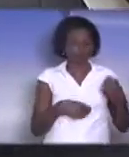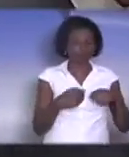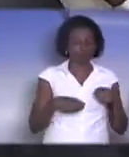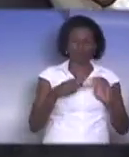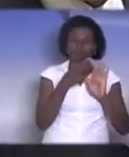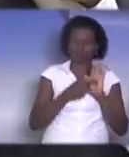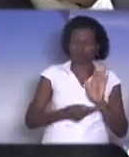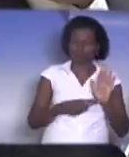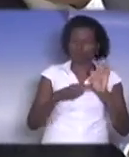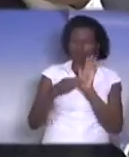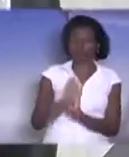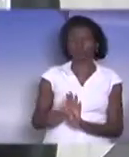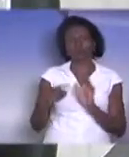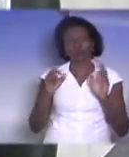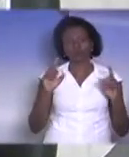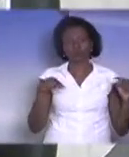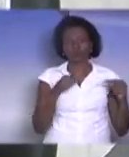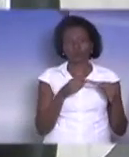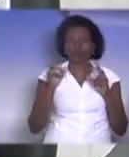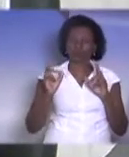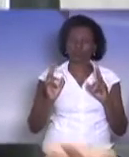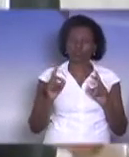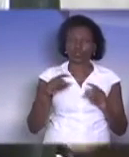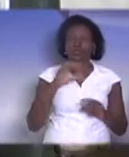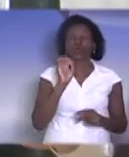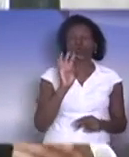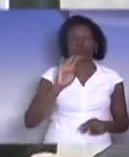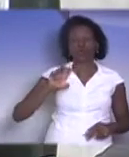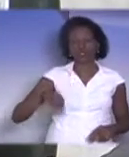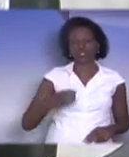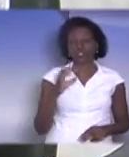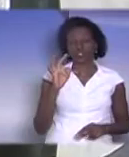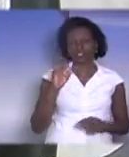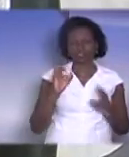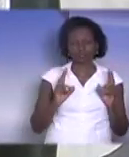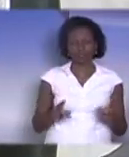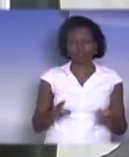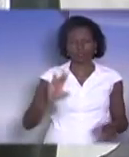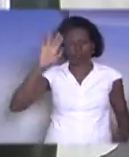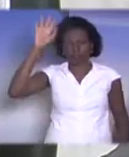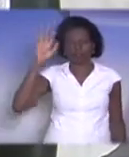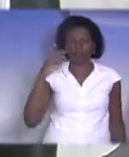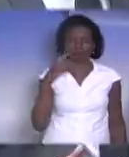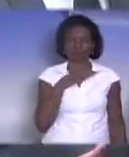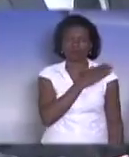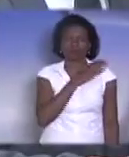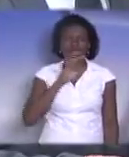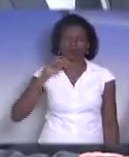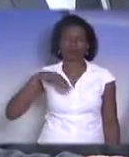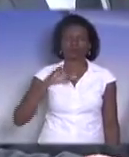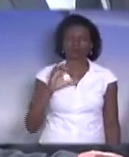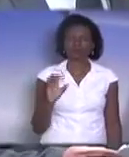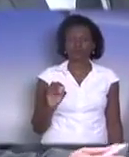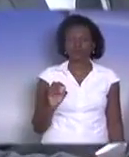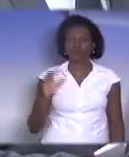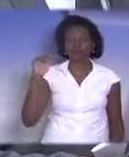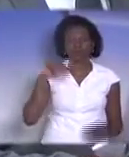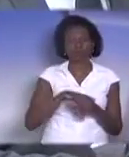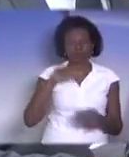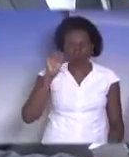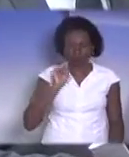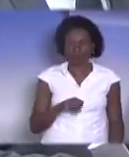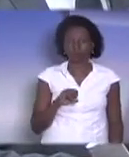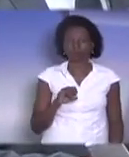com o mesmo objeto. Está registrado o pedido do excelente. Pela ordem, nobre deputado Coronel Camilo. Deixar registrado aqui o meu voto